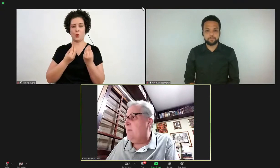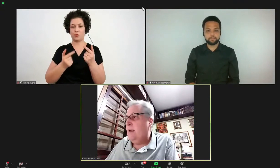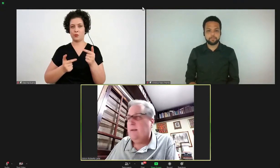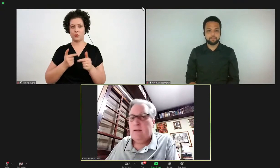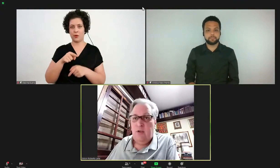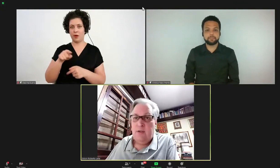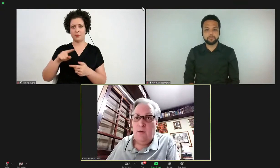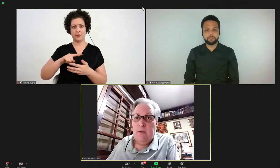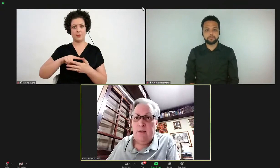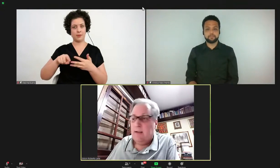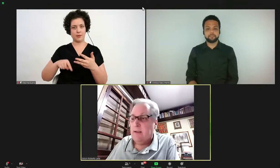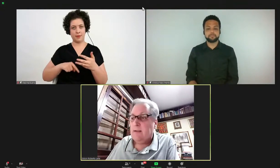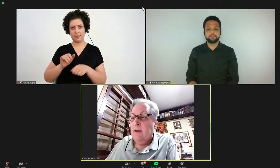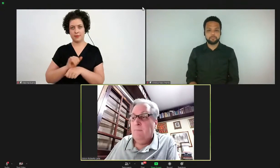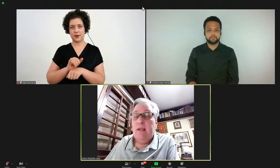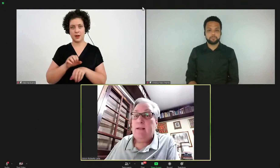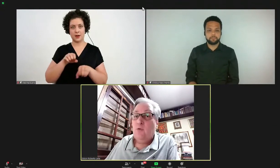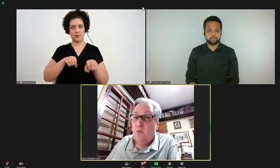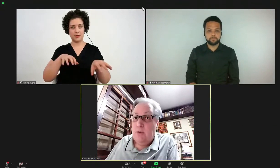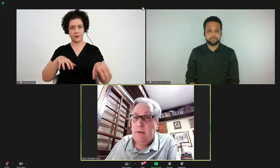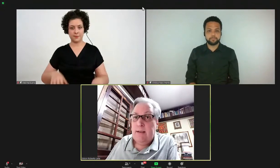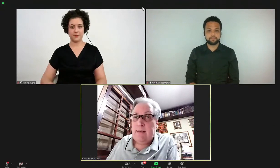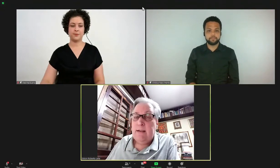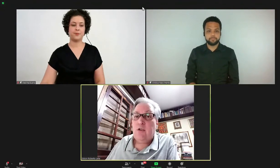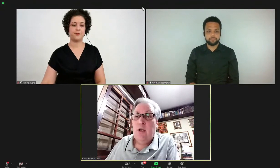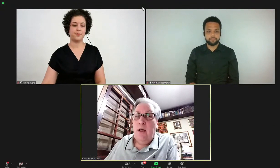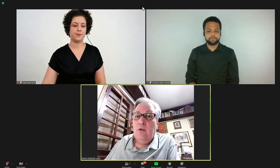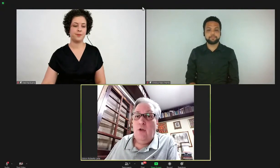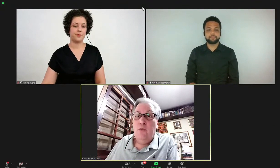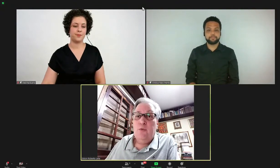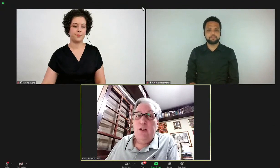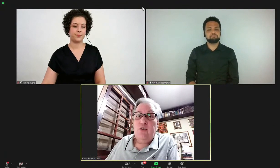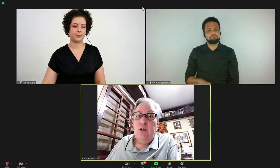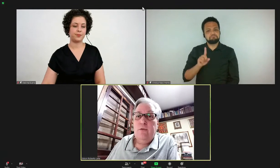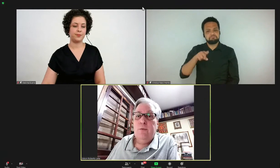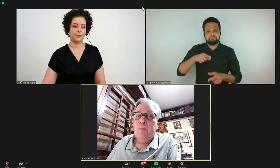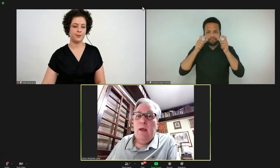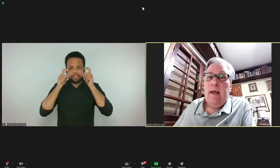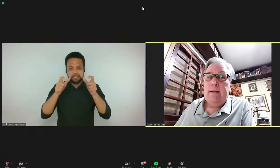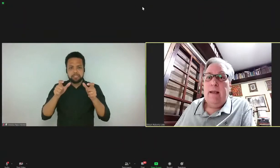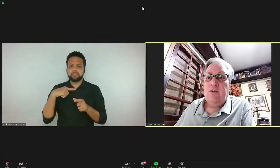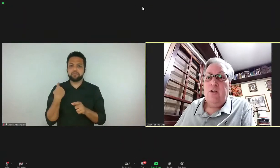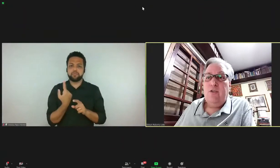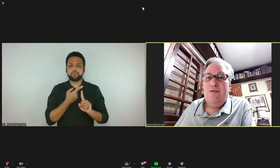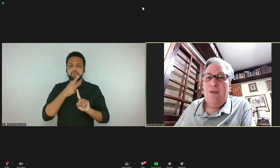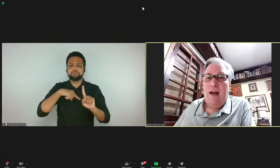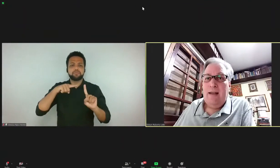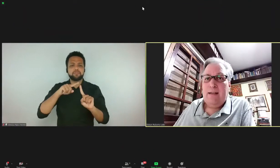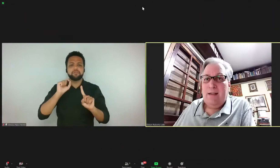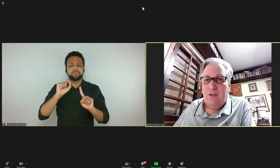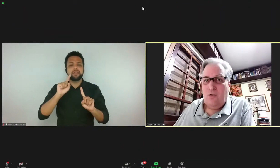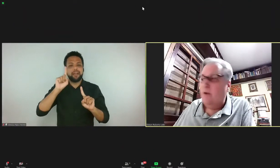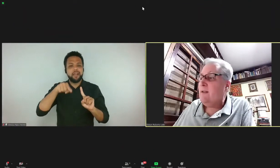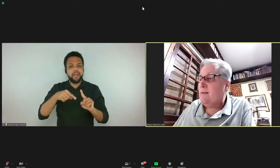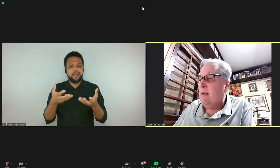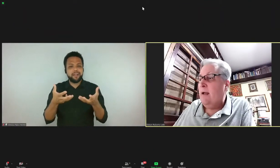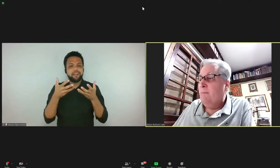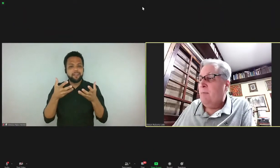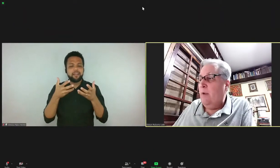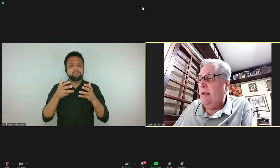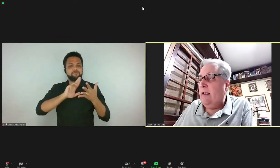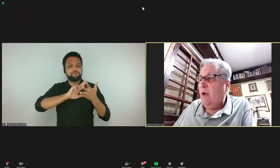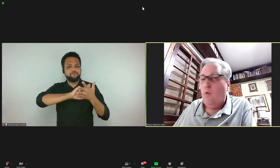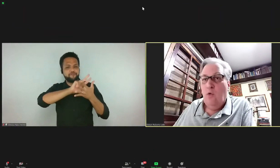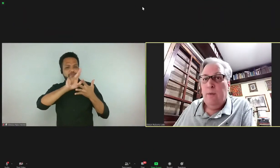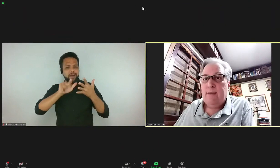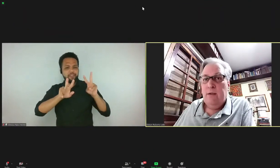essas ferramentas que ensinam à distância. Tem sido muito interessante, e o nosso objetivo é atingir várias questões, né?